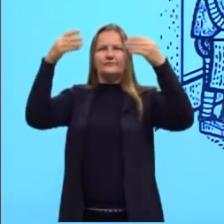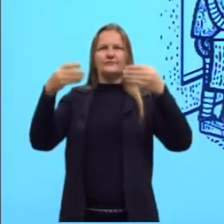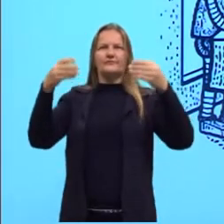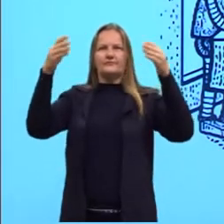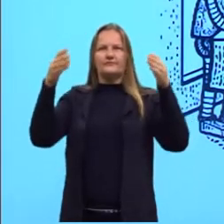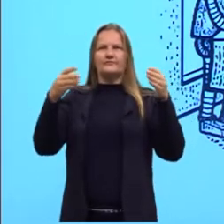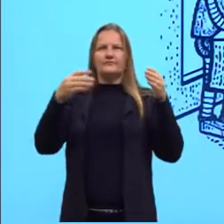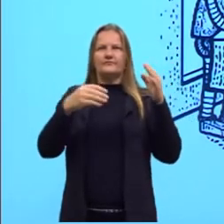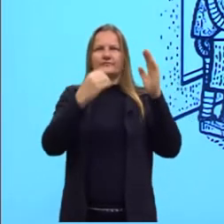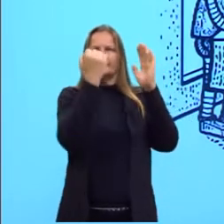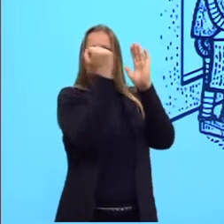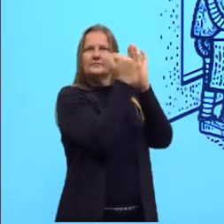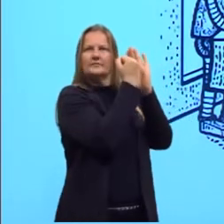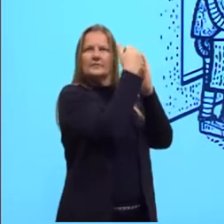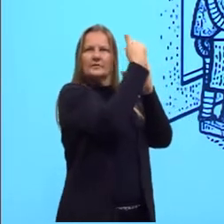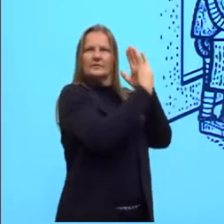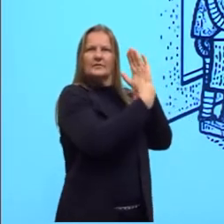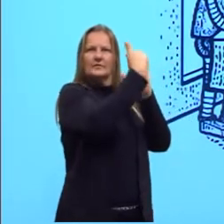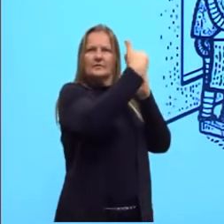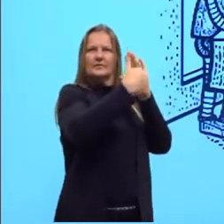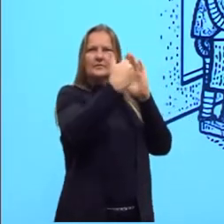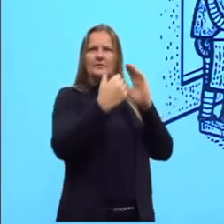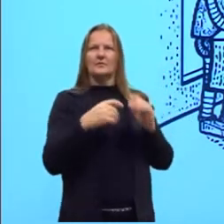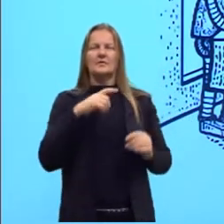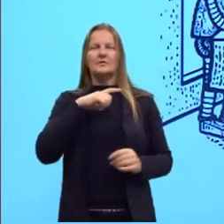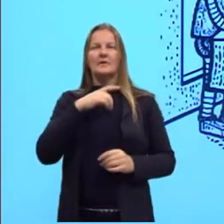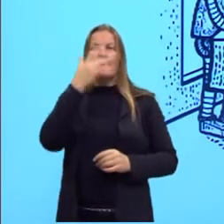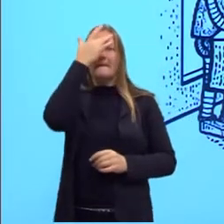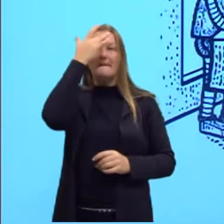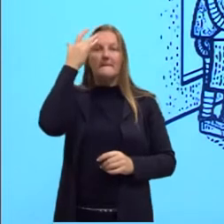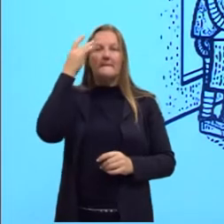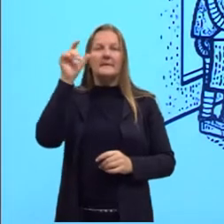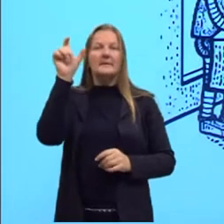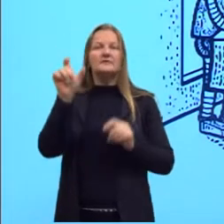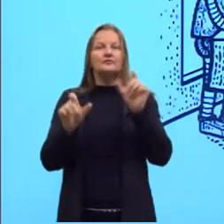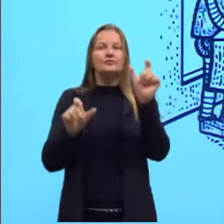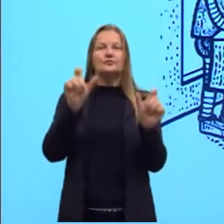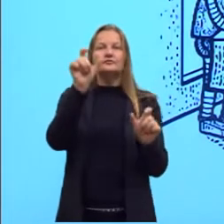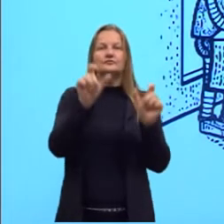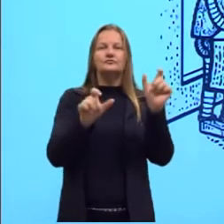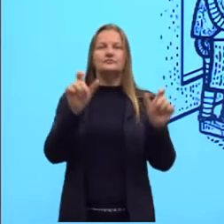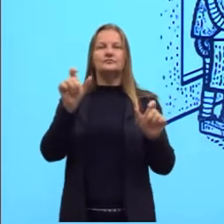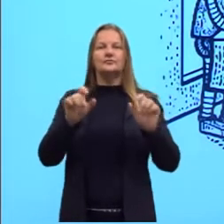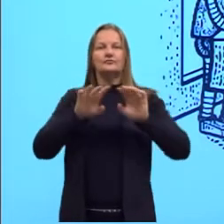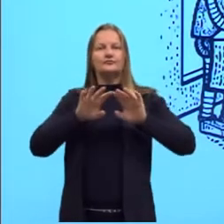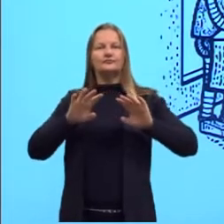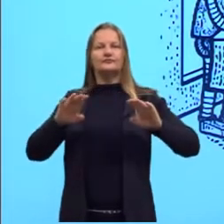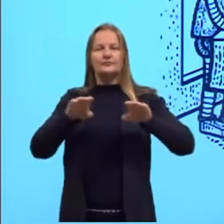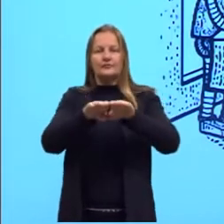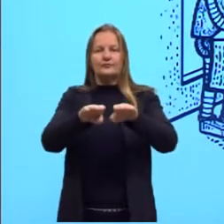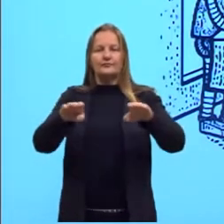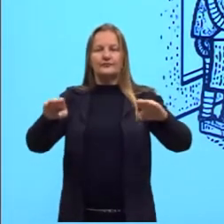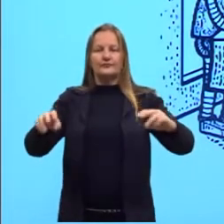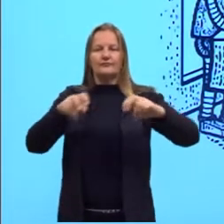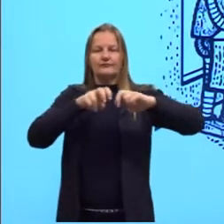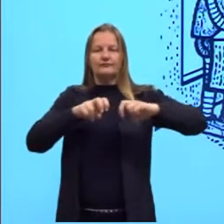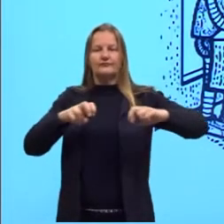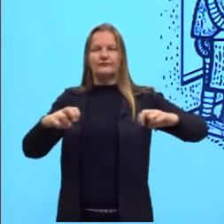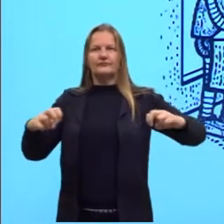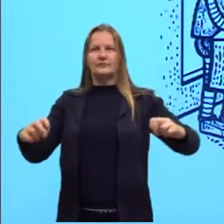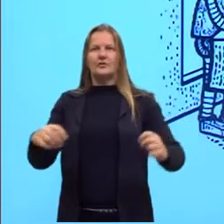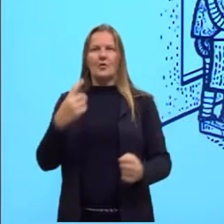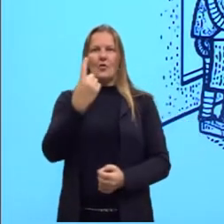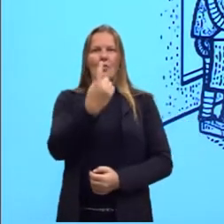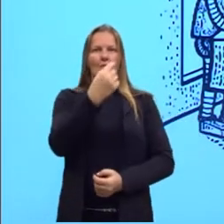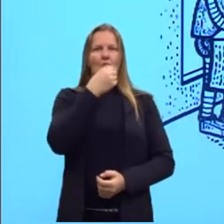com essas marcas aqui. E a gente tem as pessoas no entorno da mesa. Com uma figura